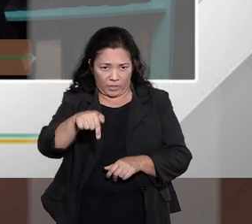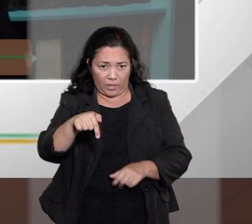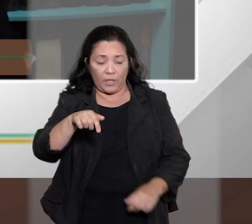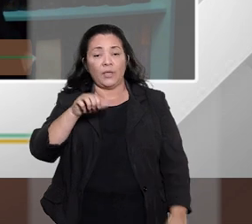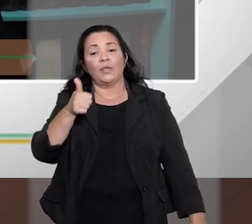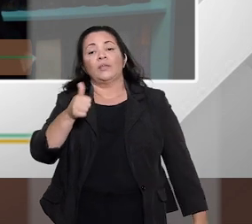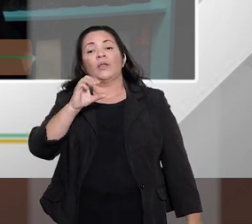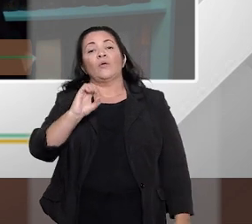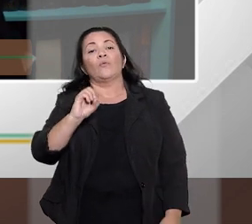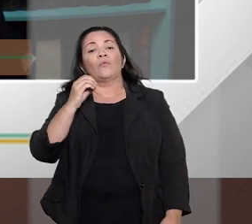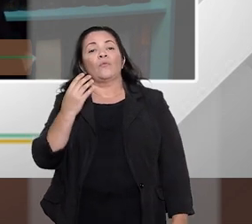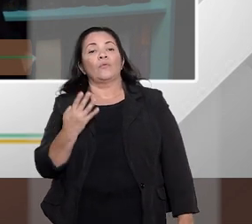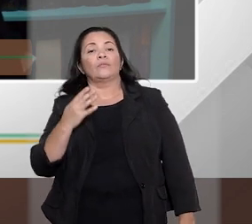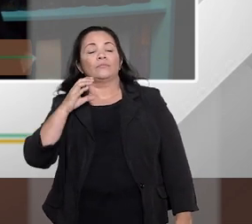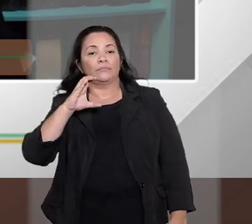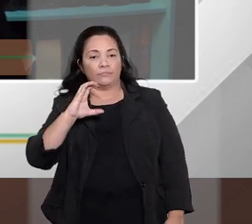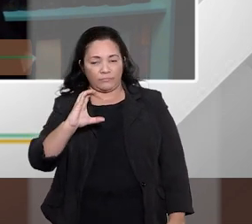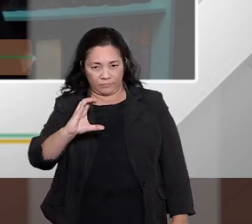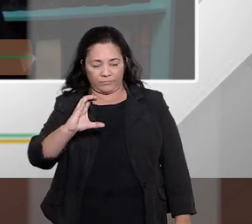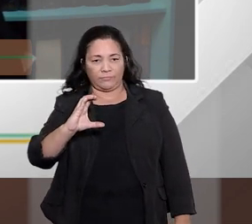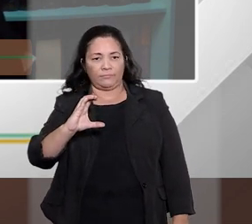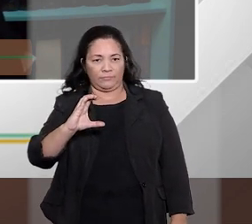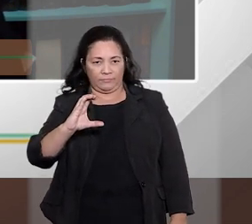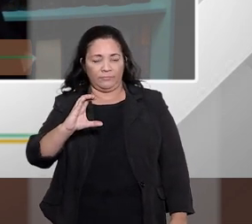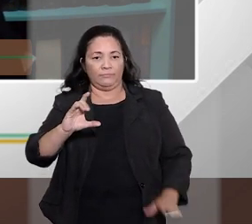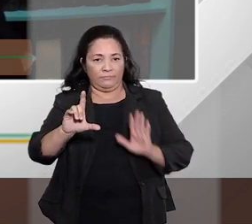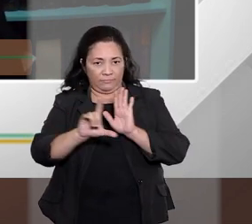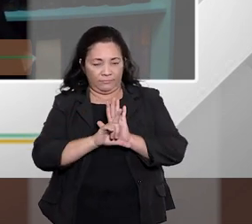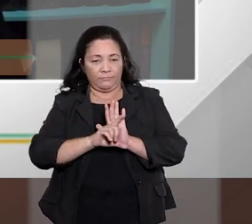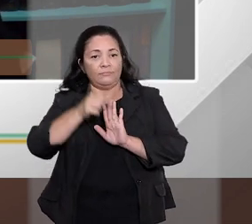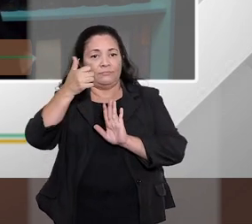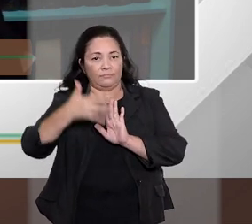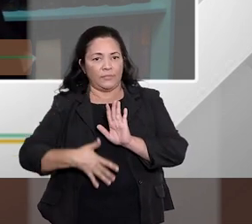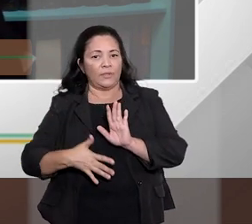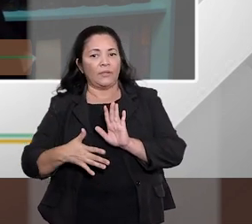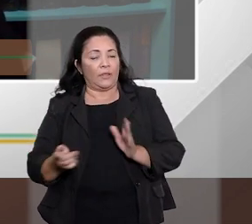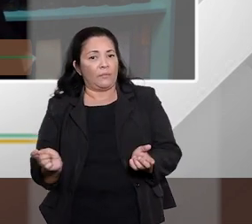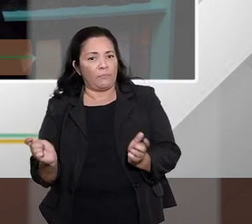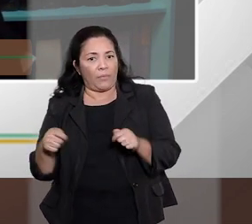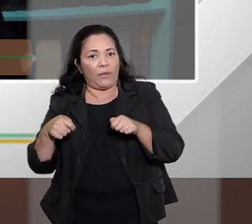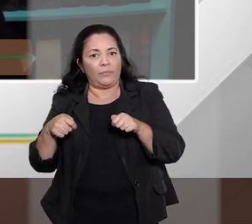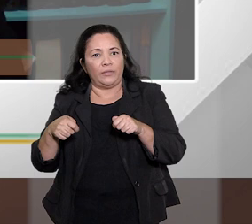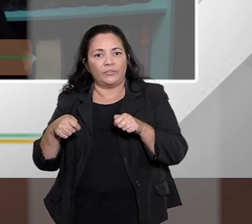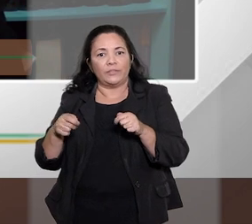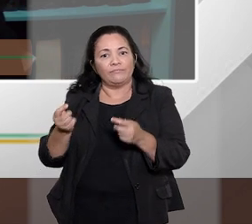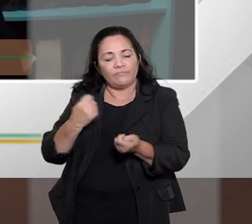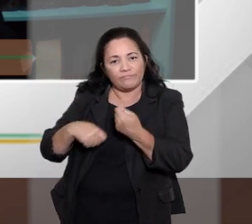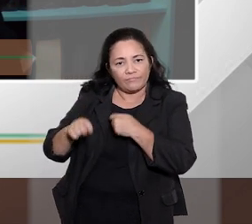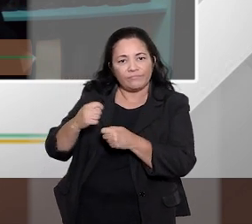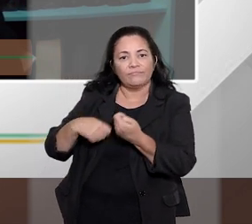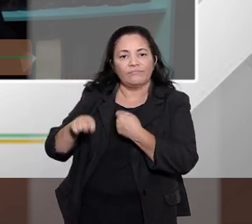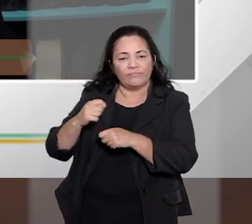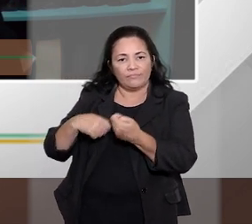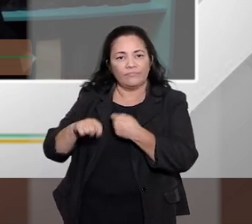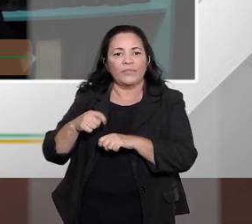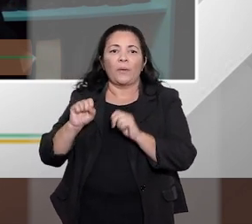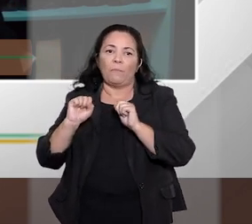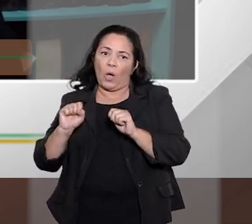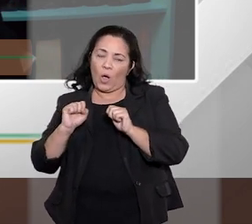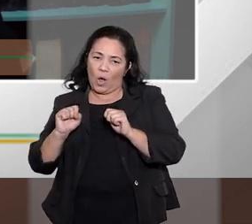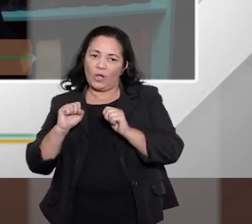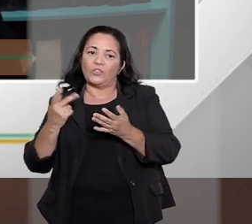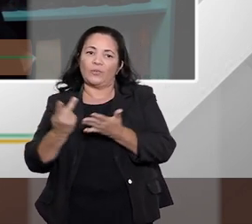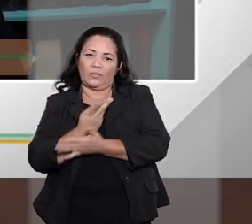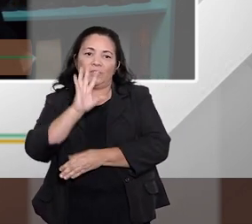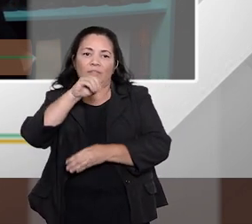104C ou seja ele permite que essa conciliação seja feita também nos órgãos de defesa